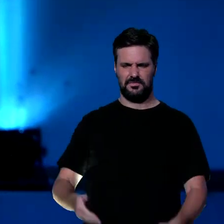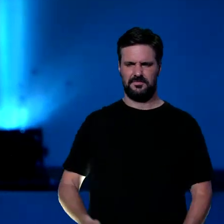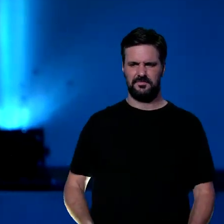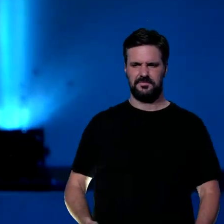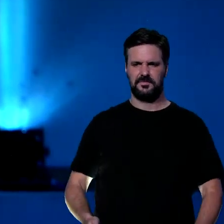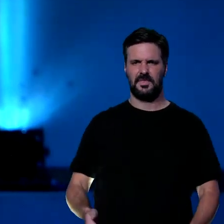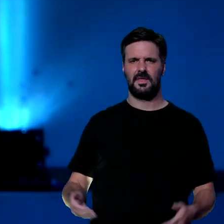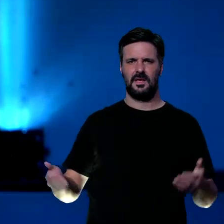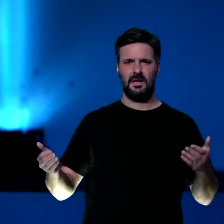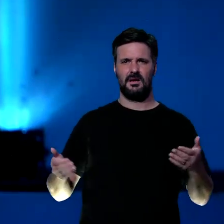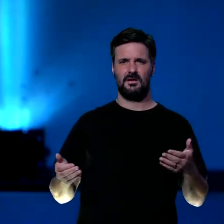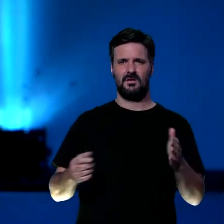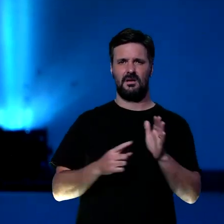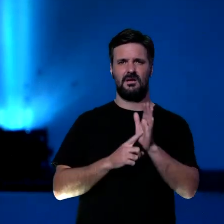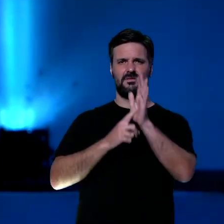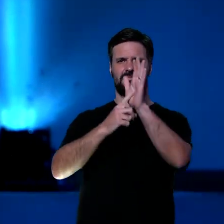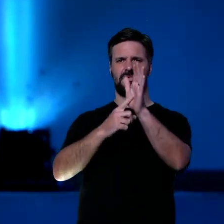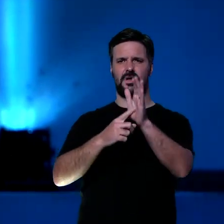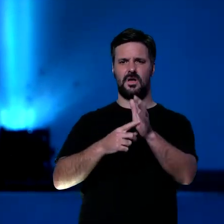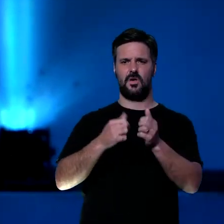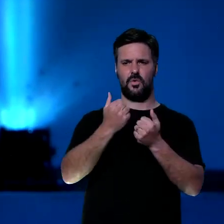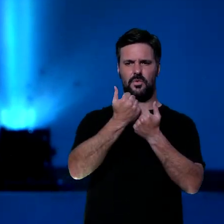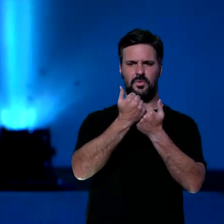contemple a presença dEle, e a voz dEle,